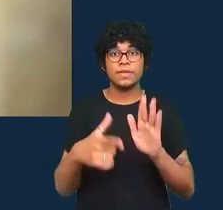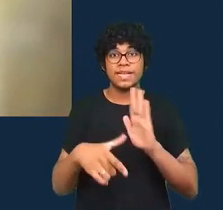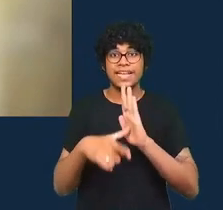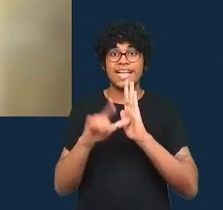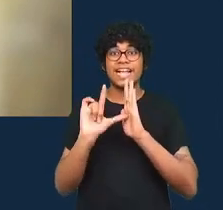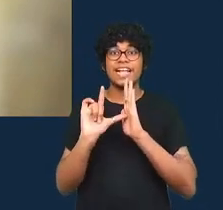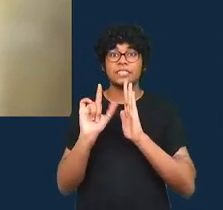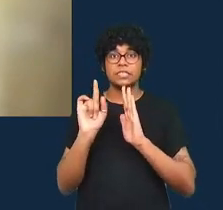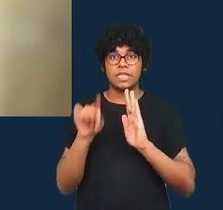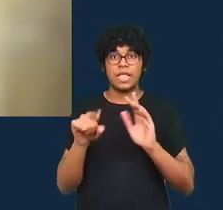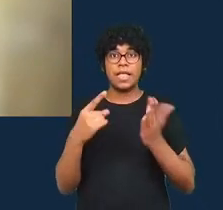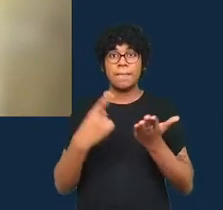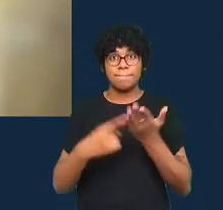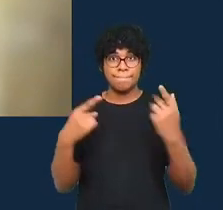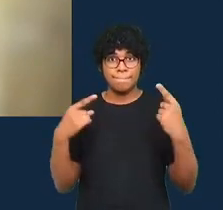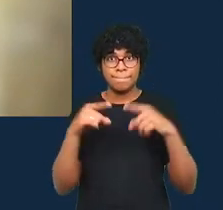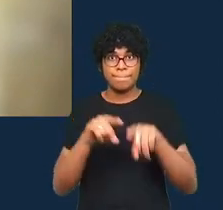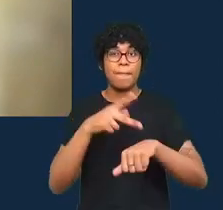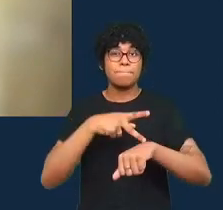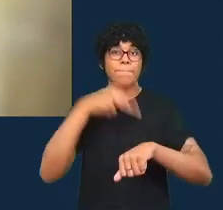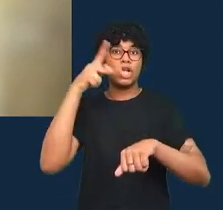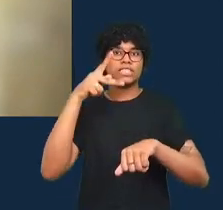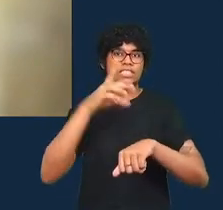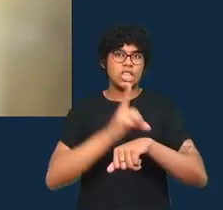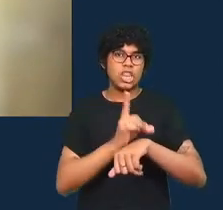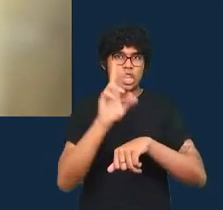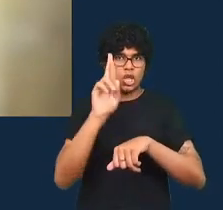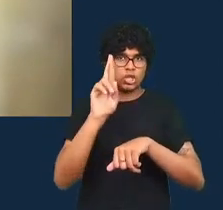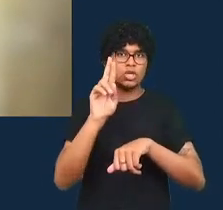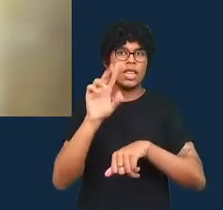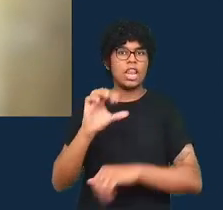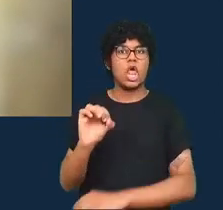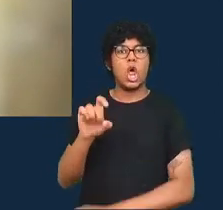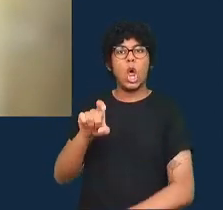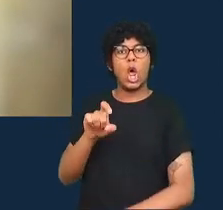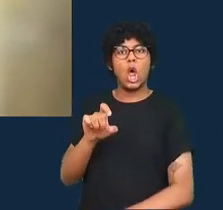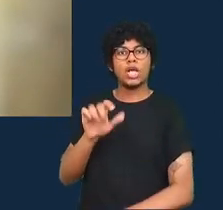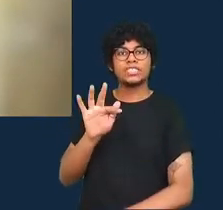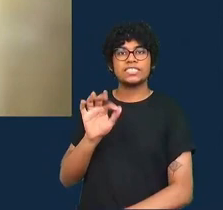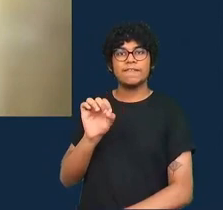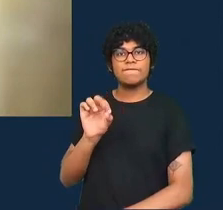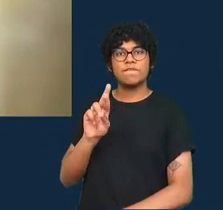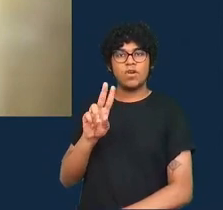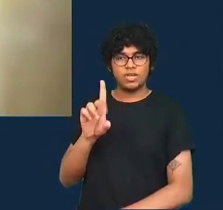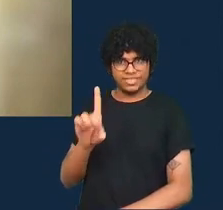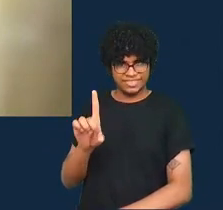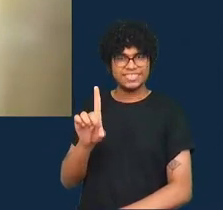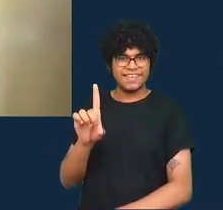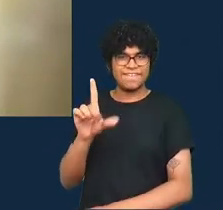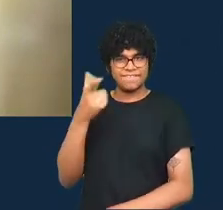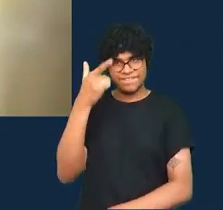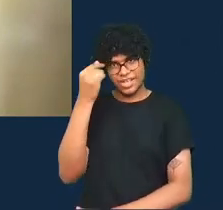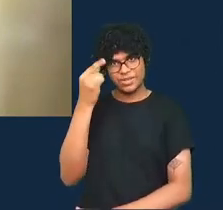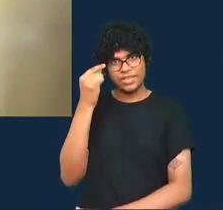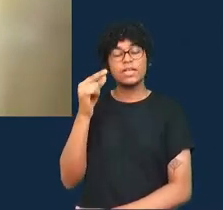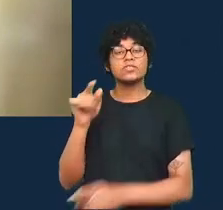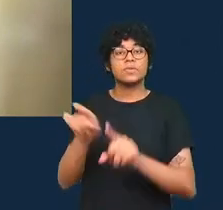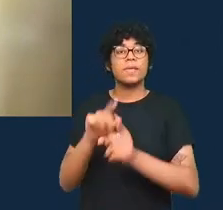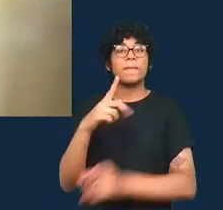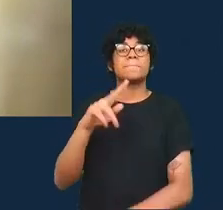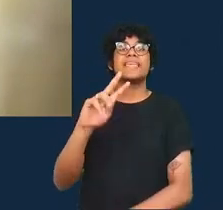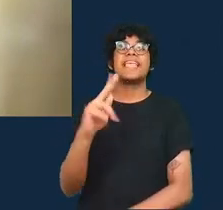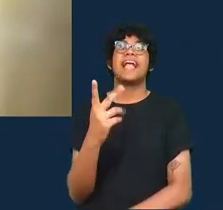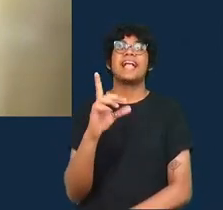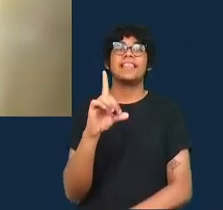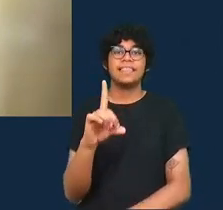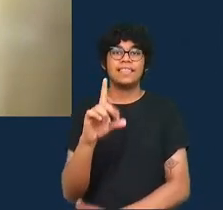Pesquisa em pós-doutorado, no Instituto da Internet de Oxford, na Universidade de Oxford, e obteve seu PhD na